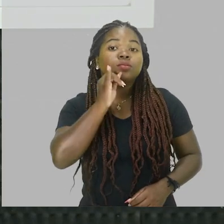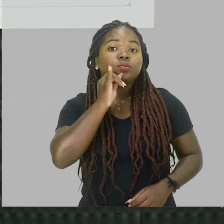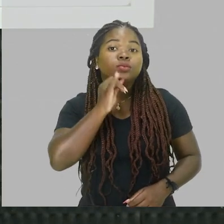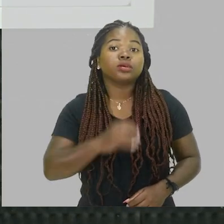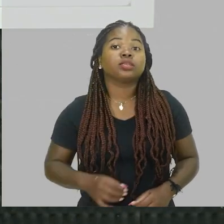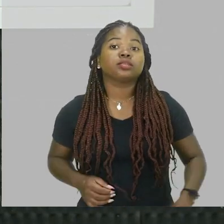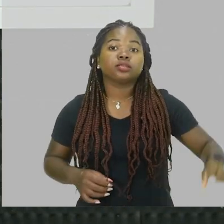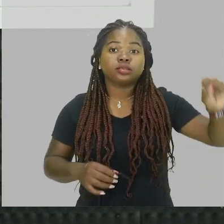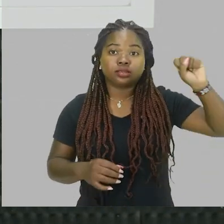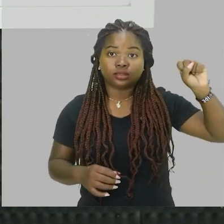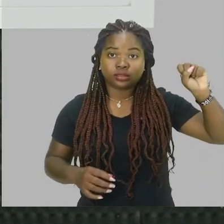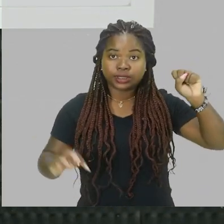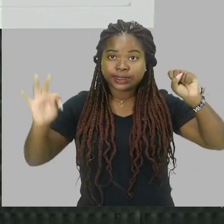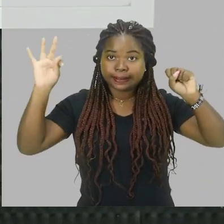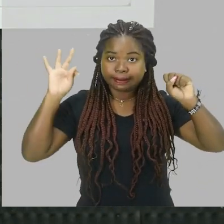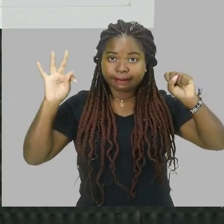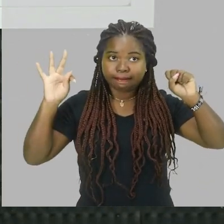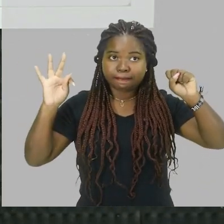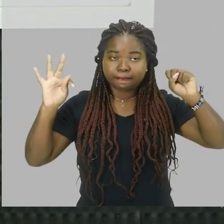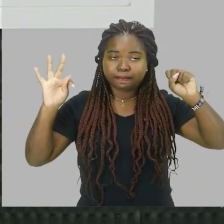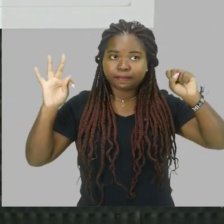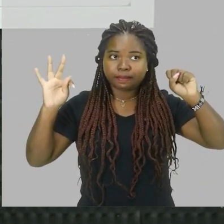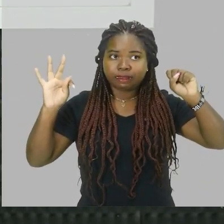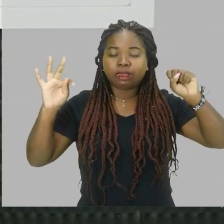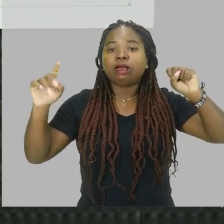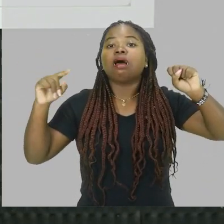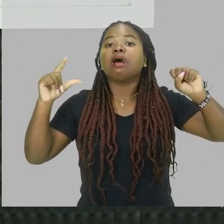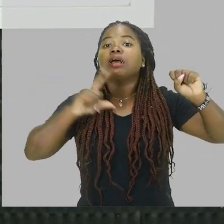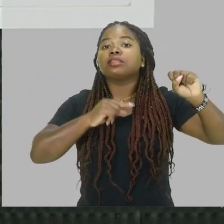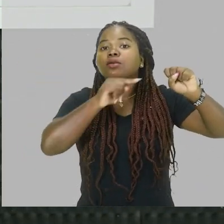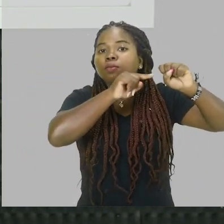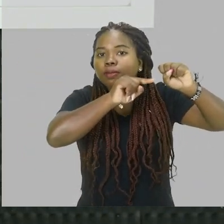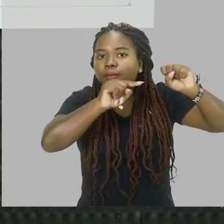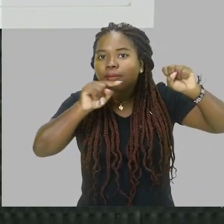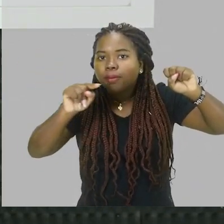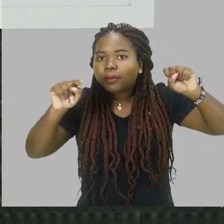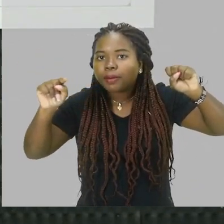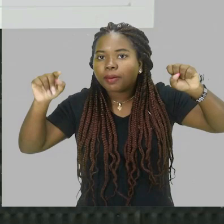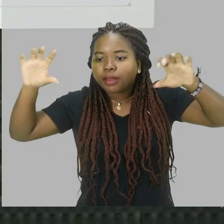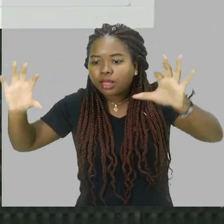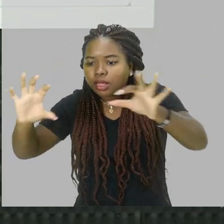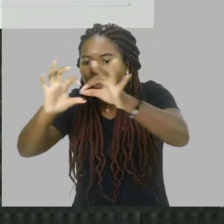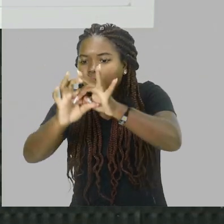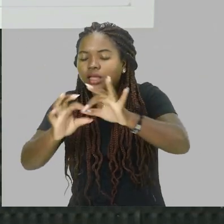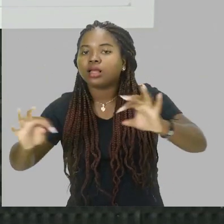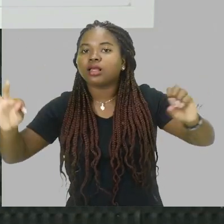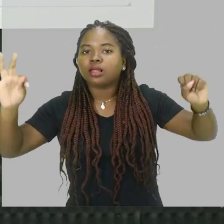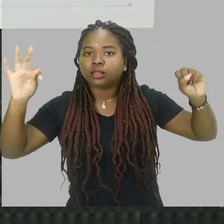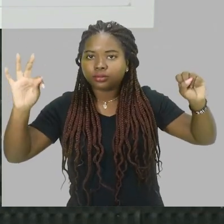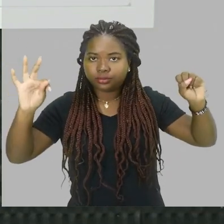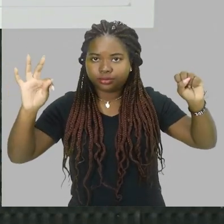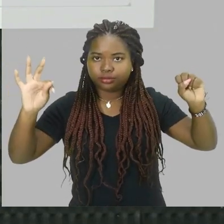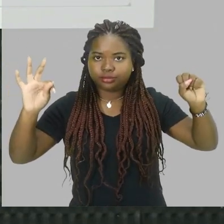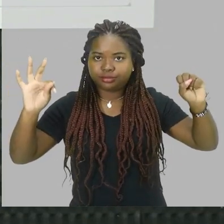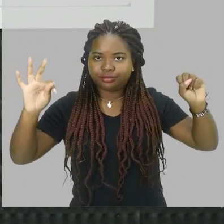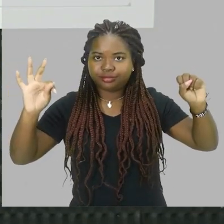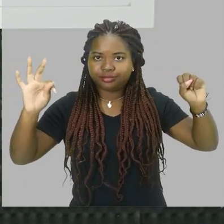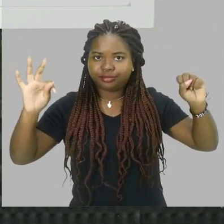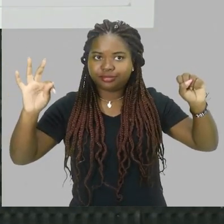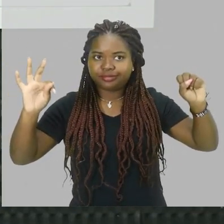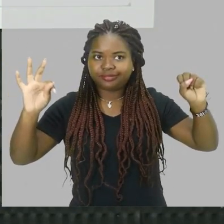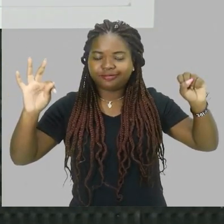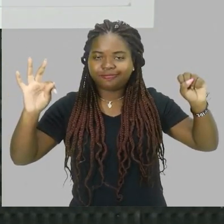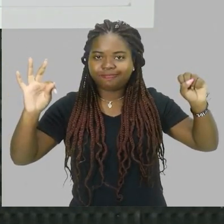e aqui a Terra, então nós temos essa linha que liga eles, né? Como se fosse a órbita da Terra ali em torno do Sol,